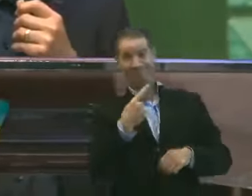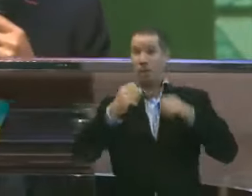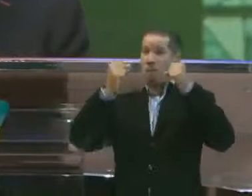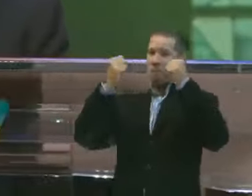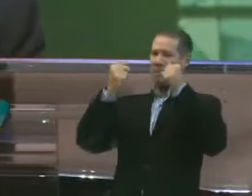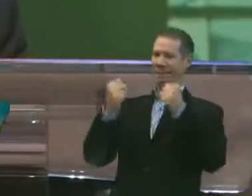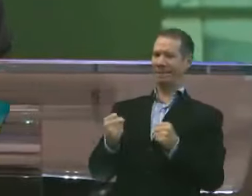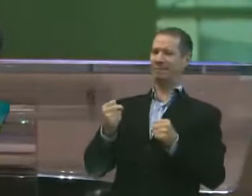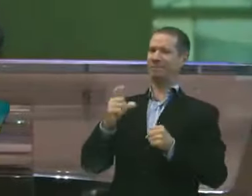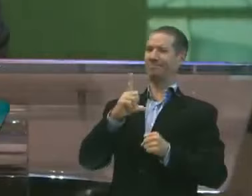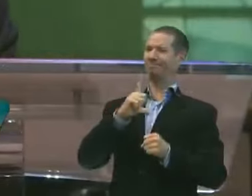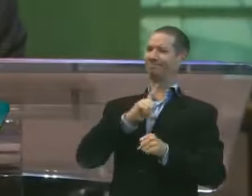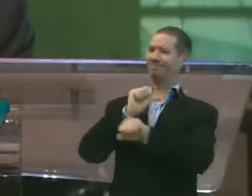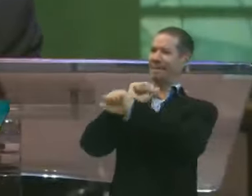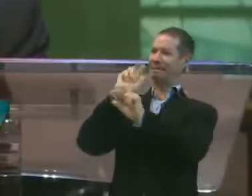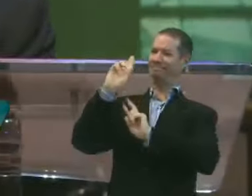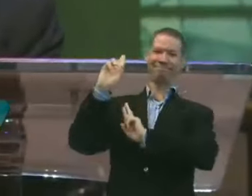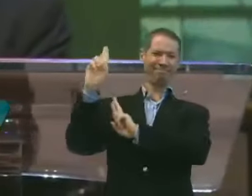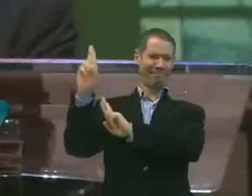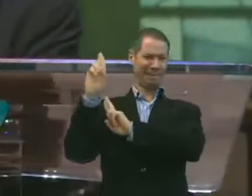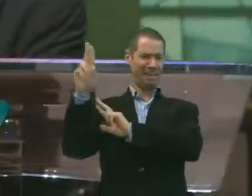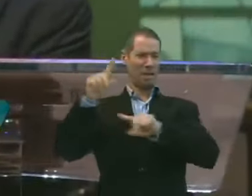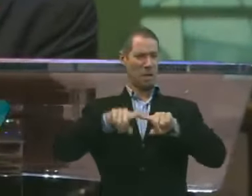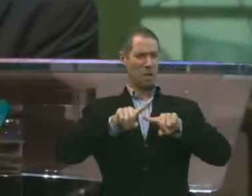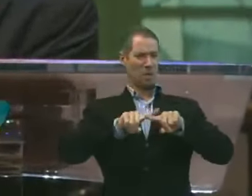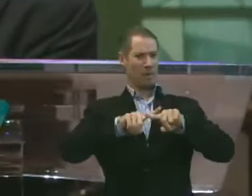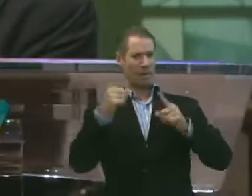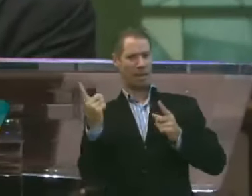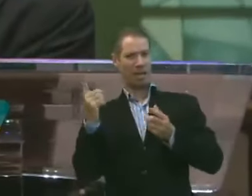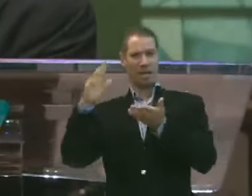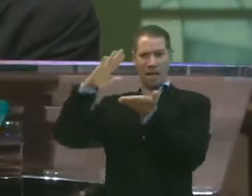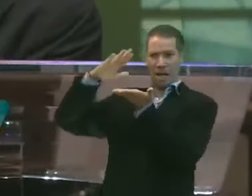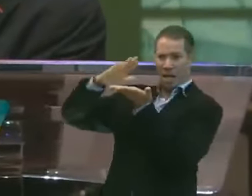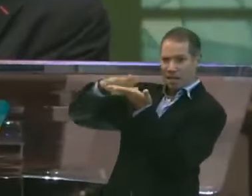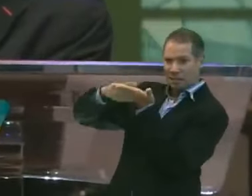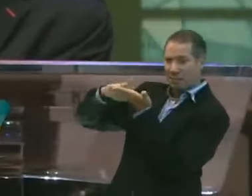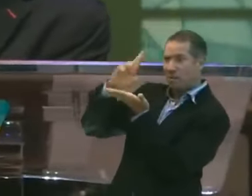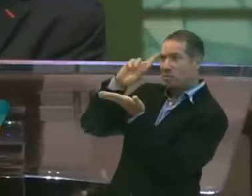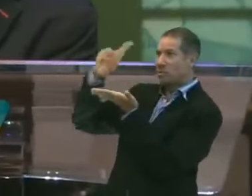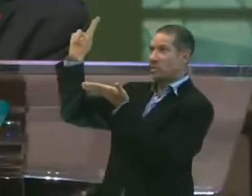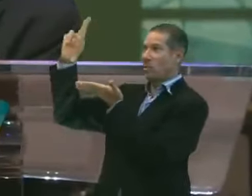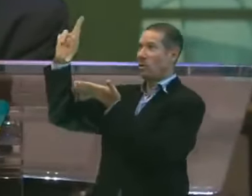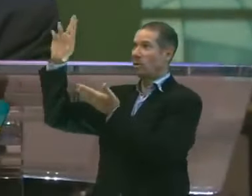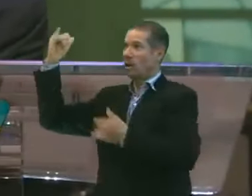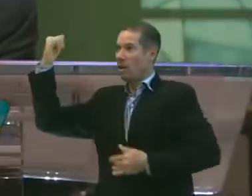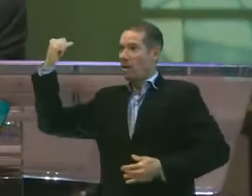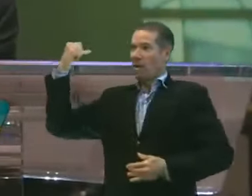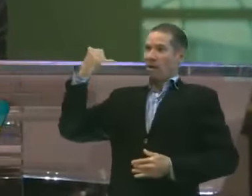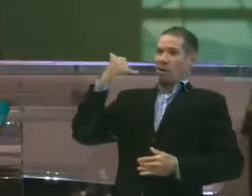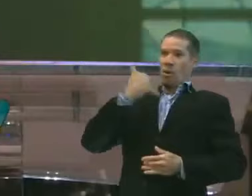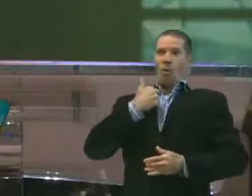ter esperança, porque as mãos do Senhor estão sobre nós.